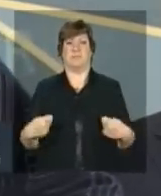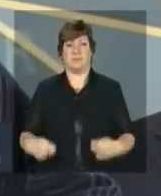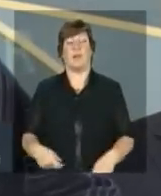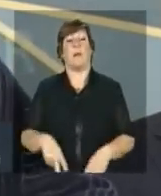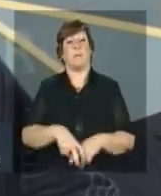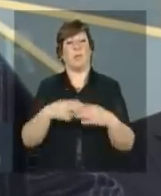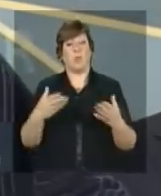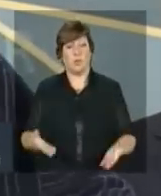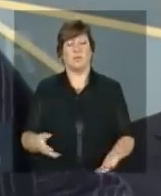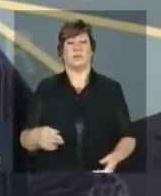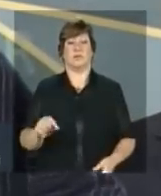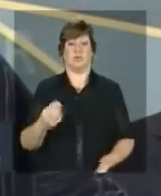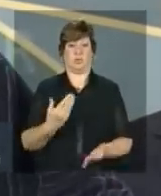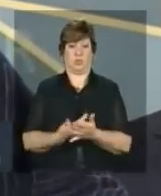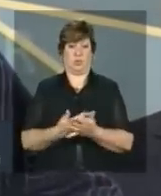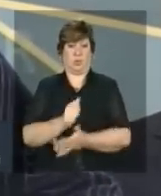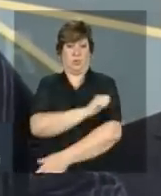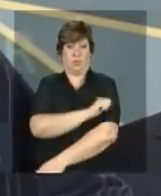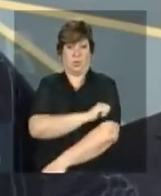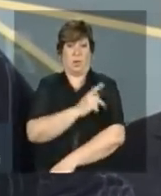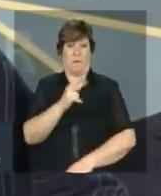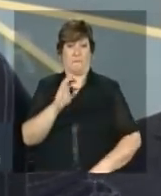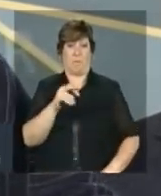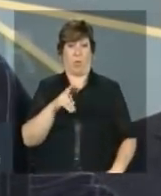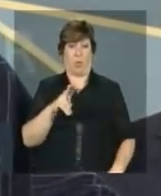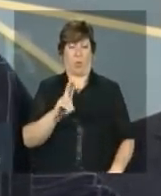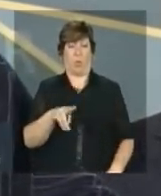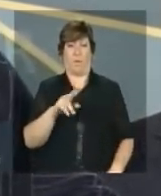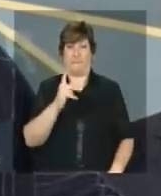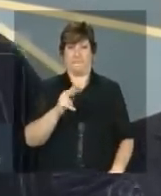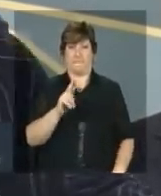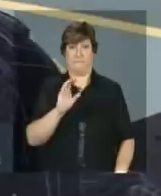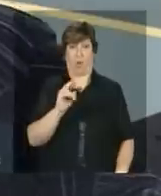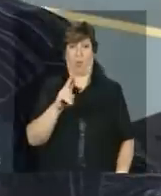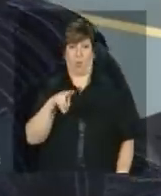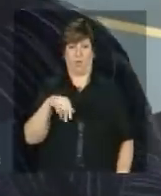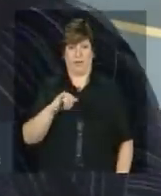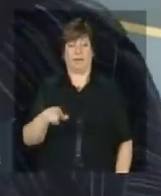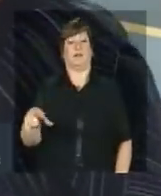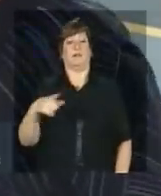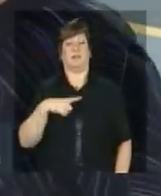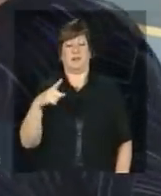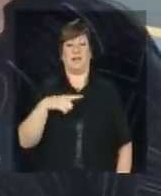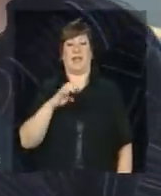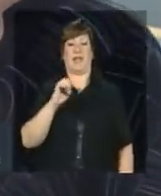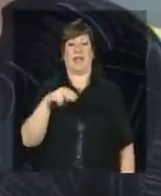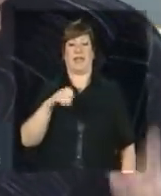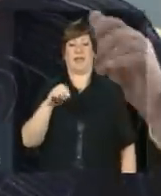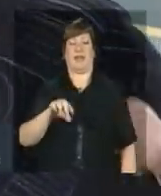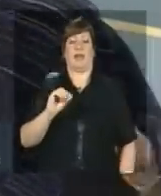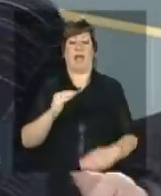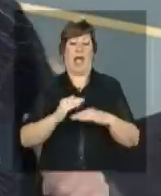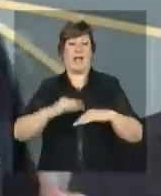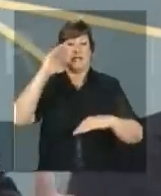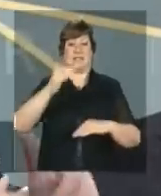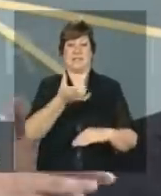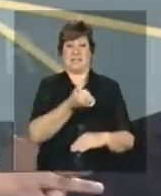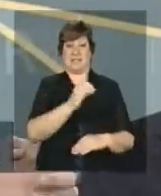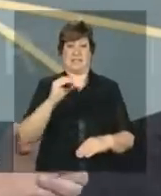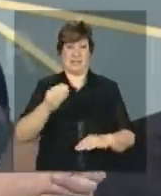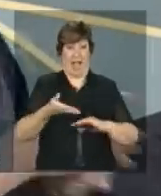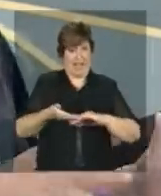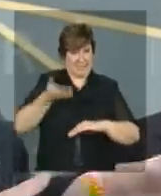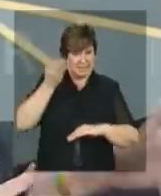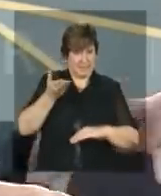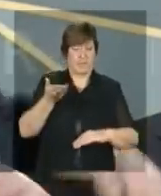do ProUni que tem nota superior a 600 no Enem se não tivesse esses alunos com nota superior a 600